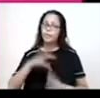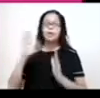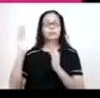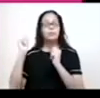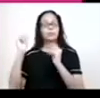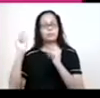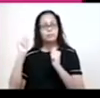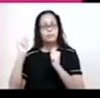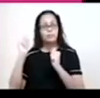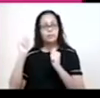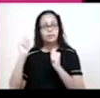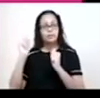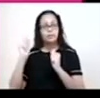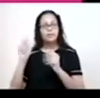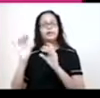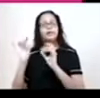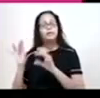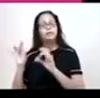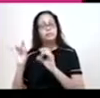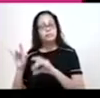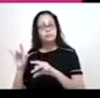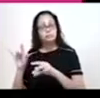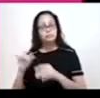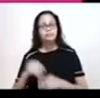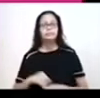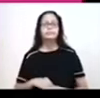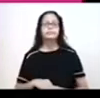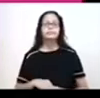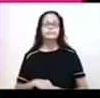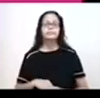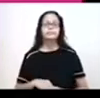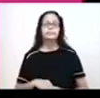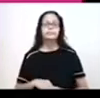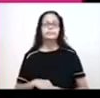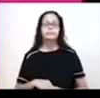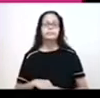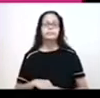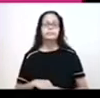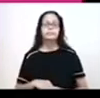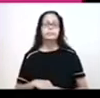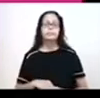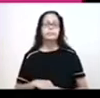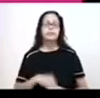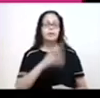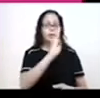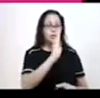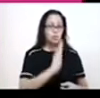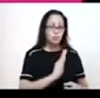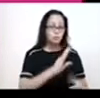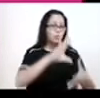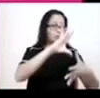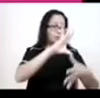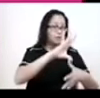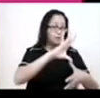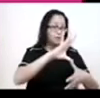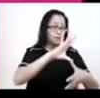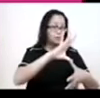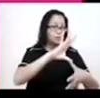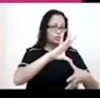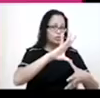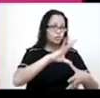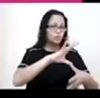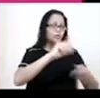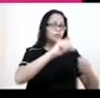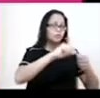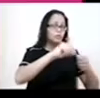ia para a Espanha. Eles comercializavam as riquezas que eles retiravam aqui da América Latina. Tanto do